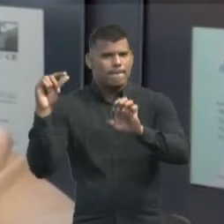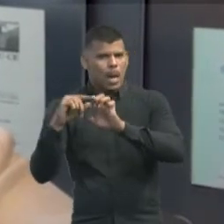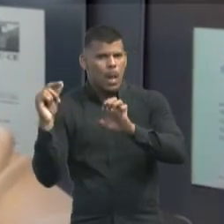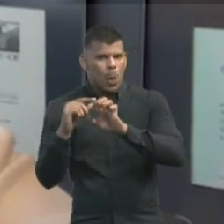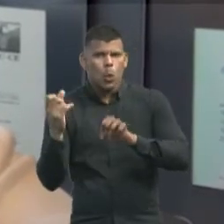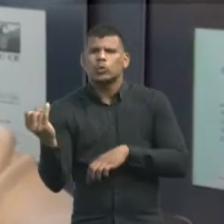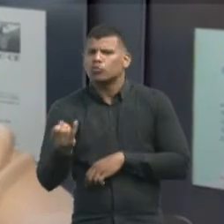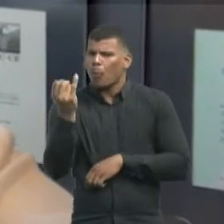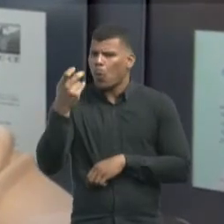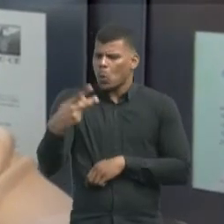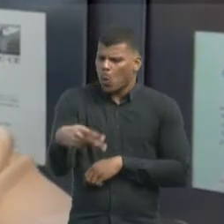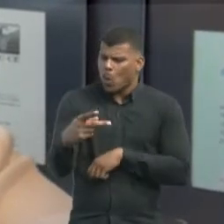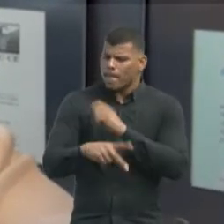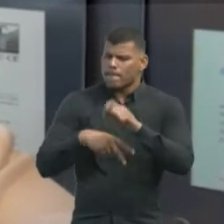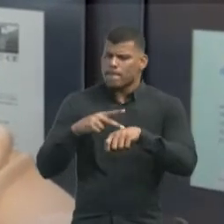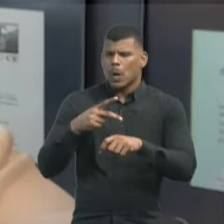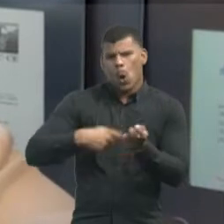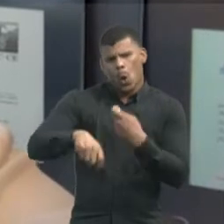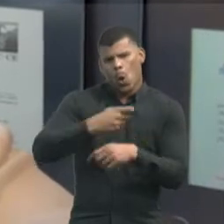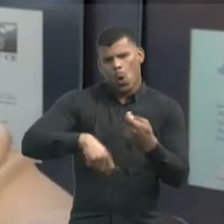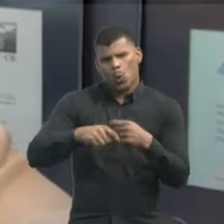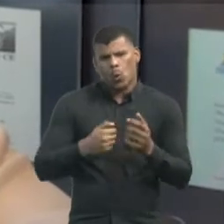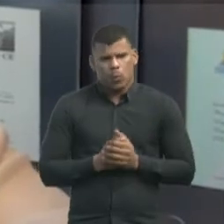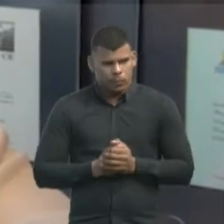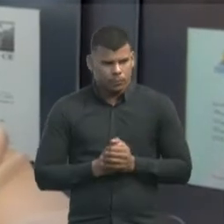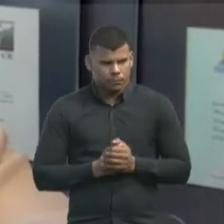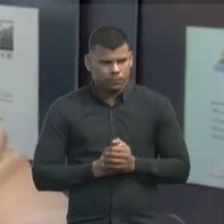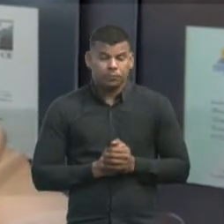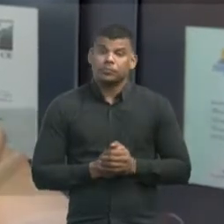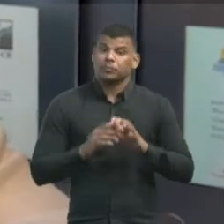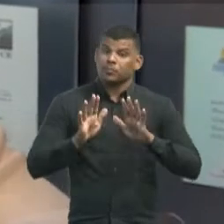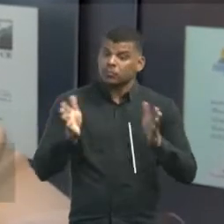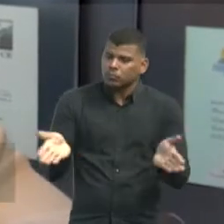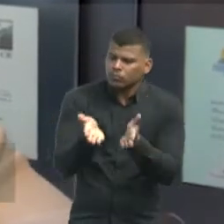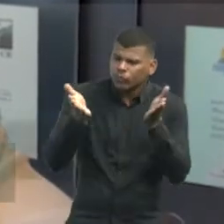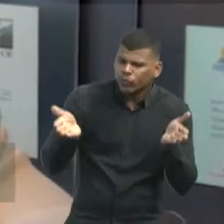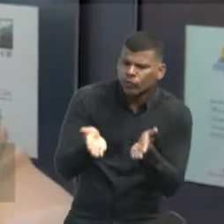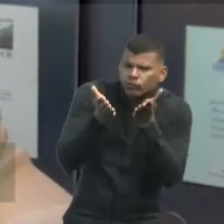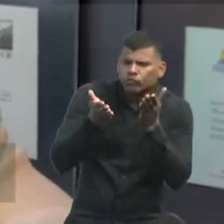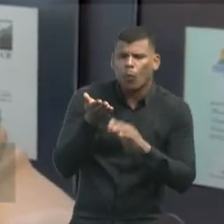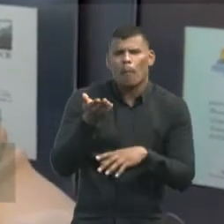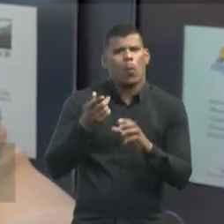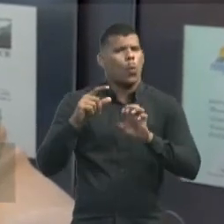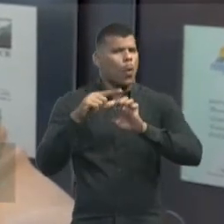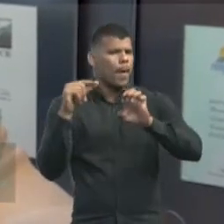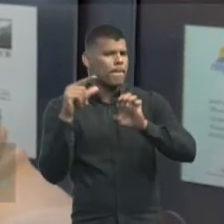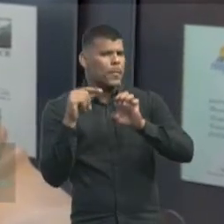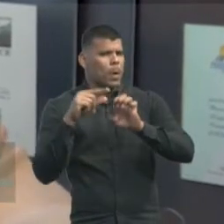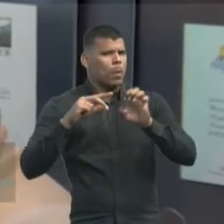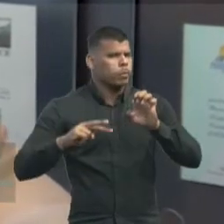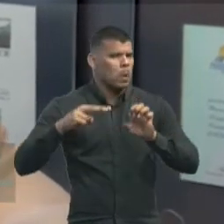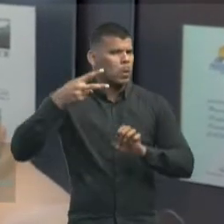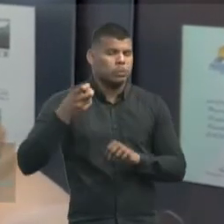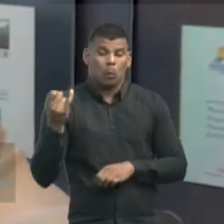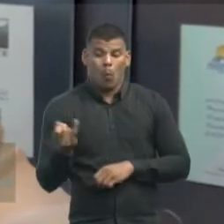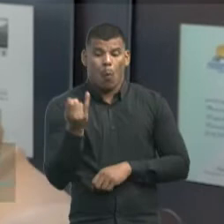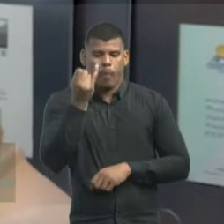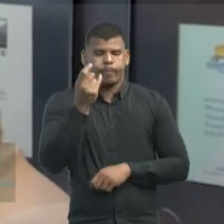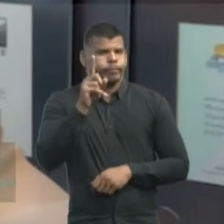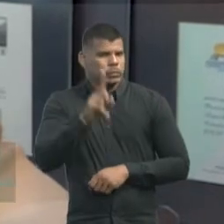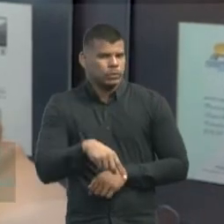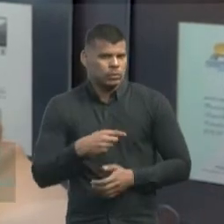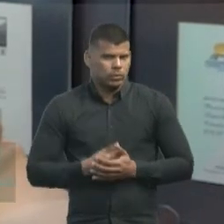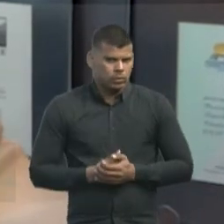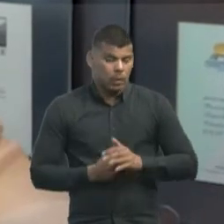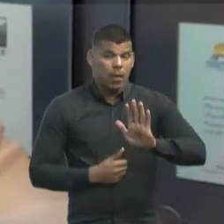economia do país. O estímulo ao avanço do empreendedorismo é muito salutar. Há